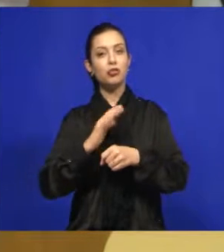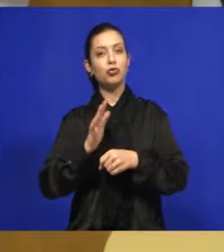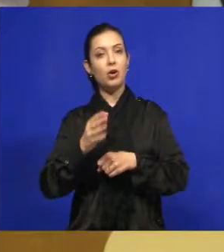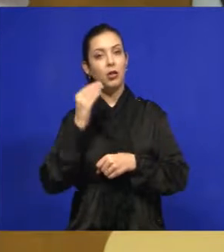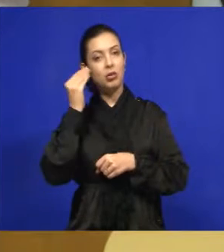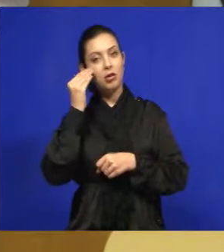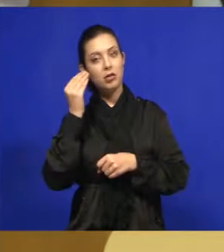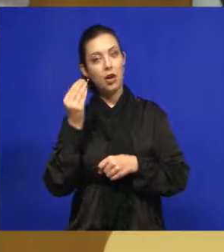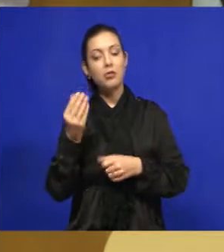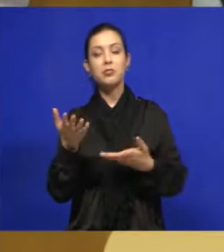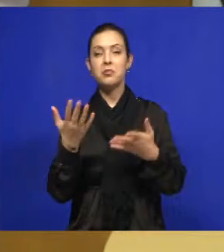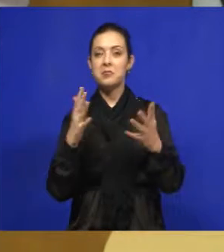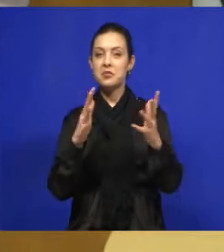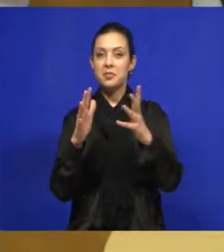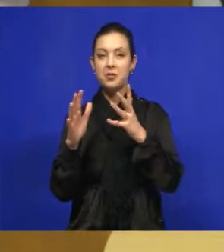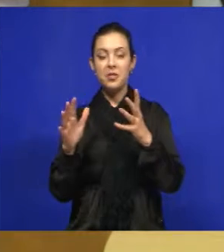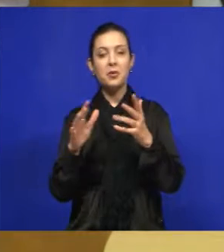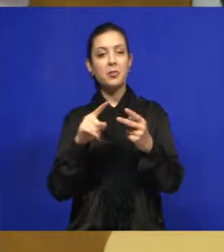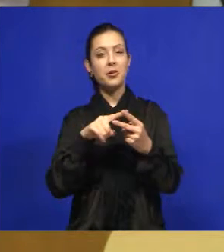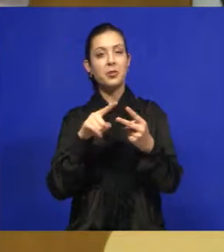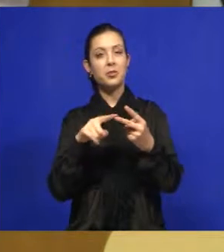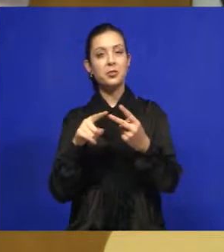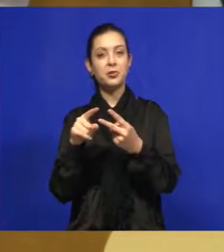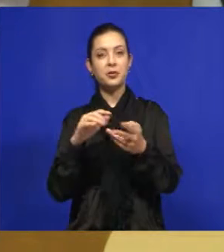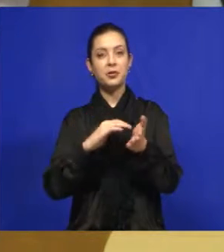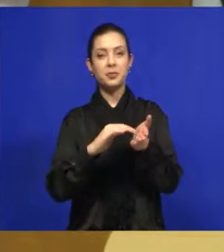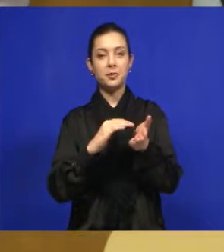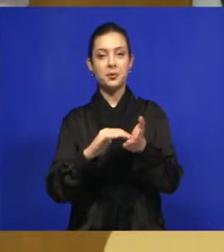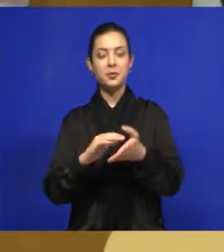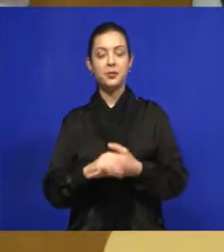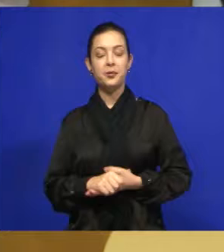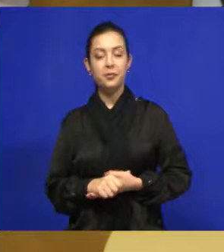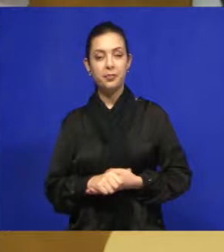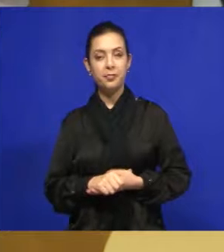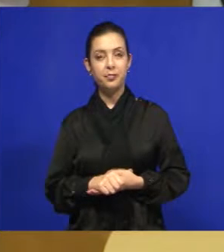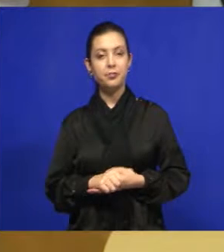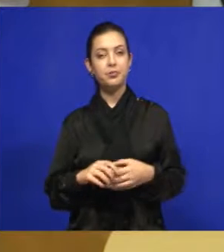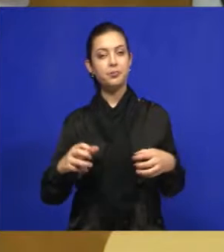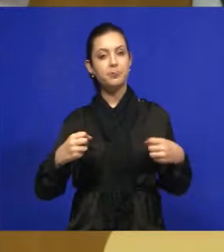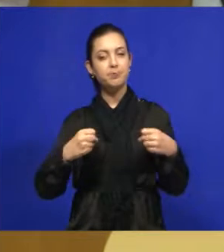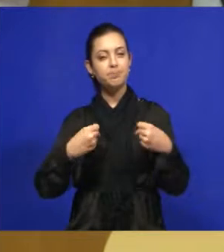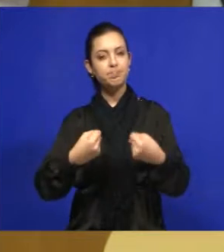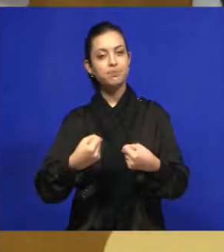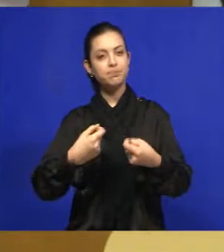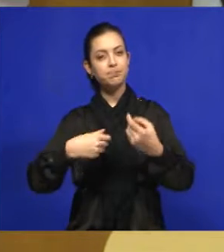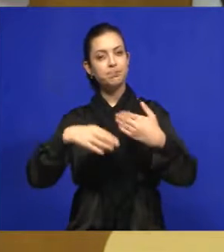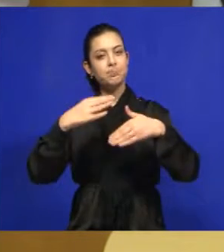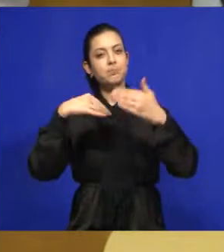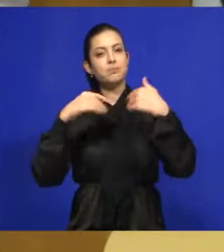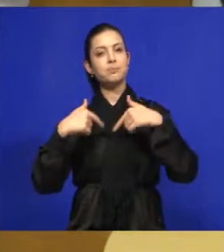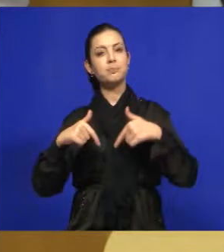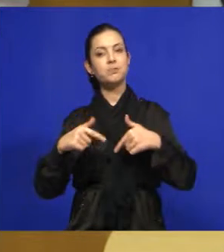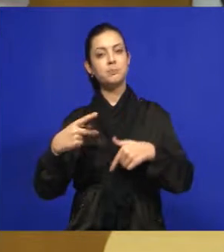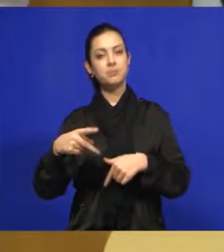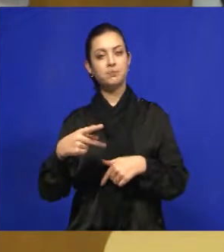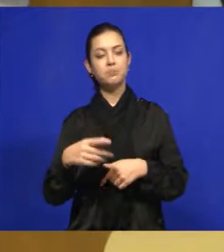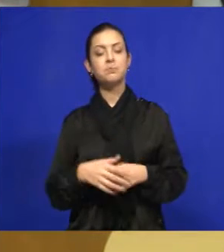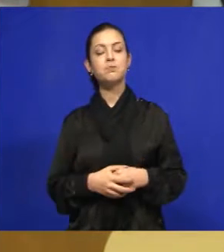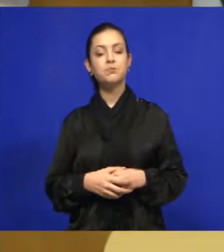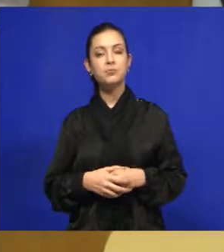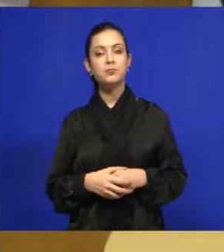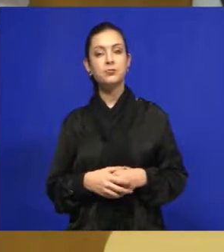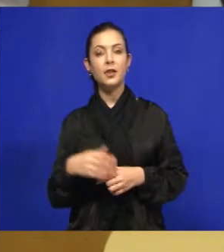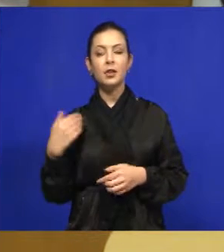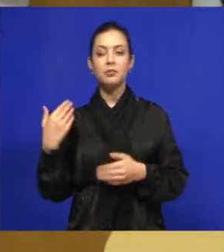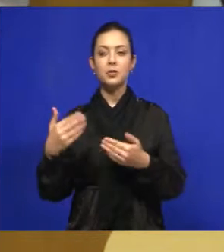feiras livres. Então, parabéns, Amagai, parabéns, Rossana. Pelo desenvolvimento deste trabalho, que